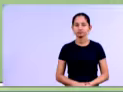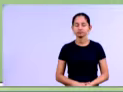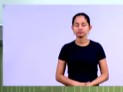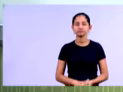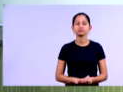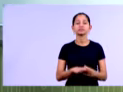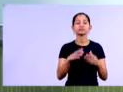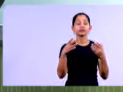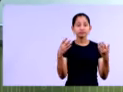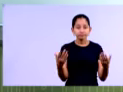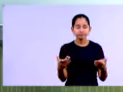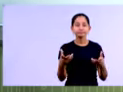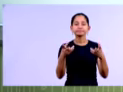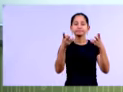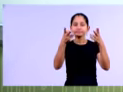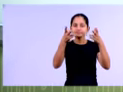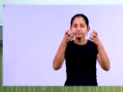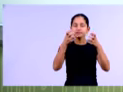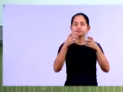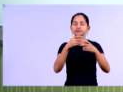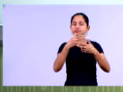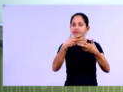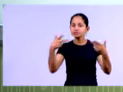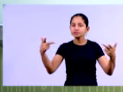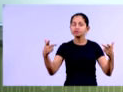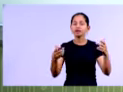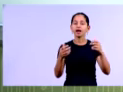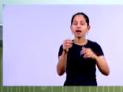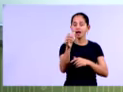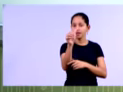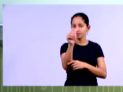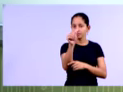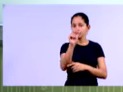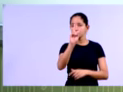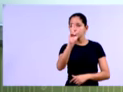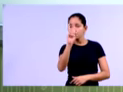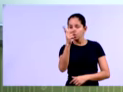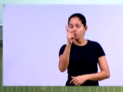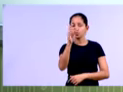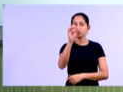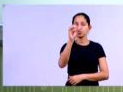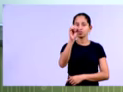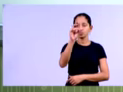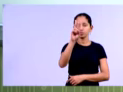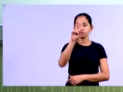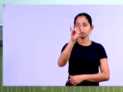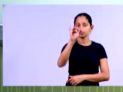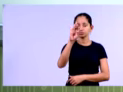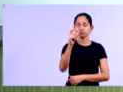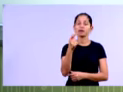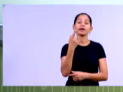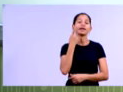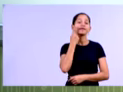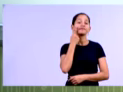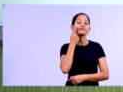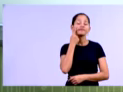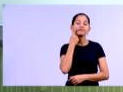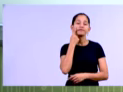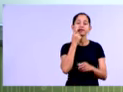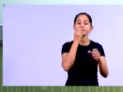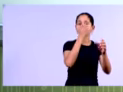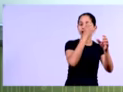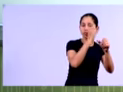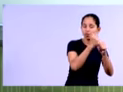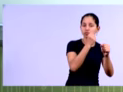Então, visto aí a análise, né, horizontal agora, né, que cuida da evolução, né, de uma conta, de um exercício